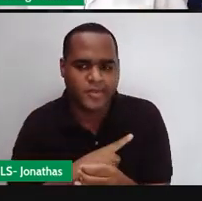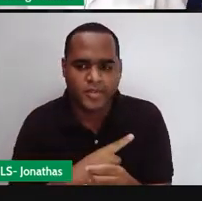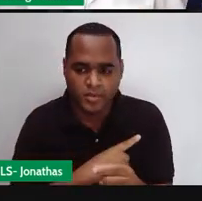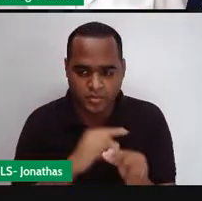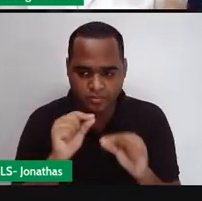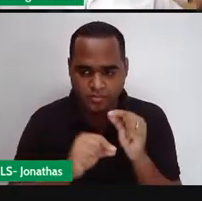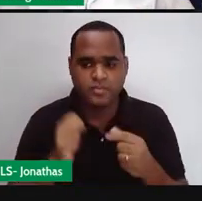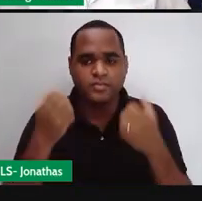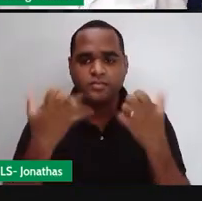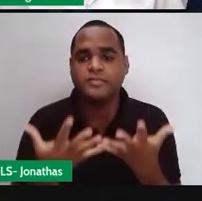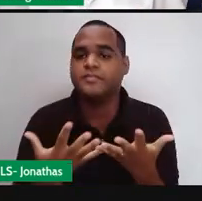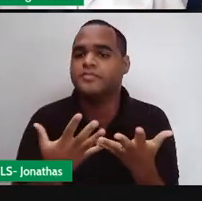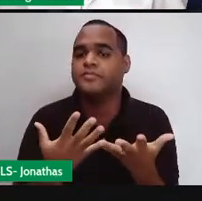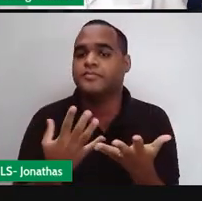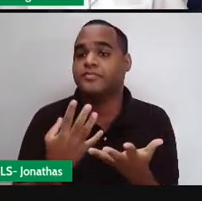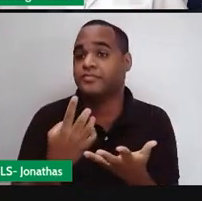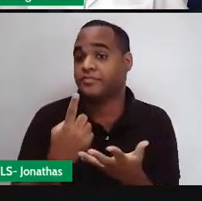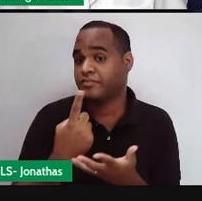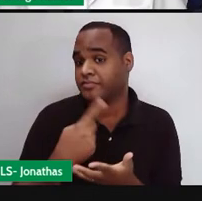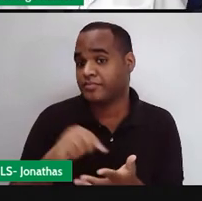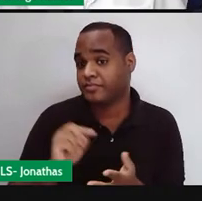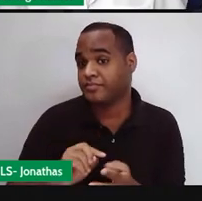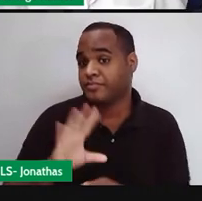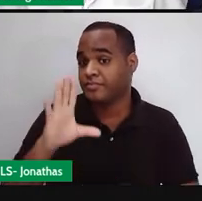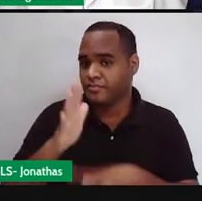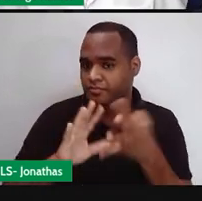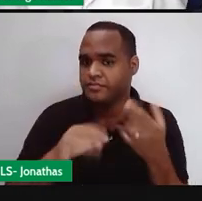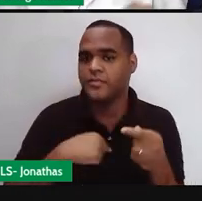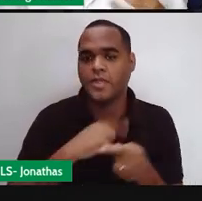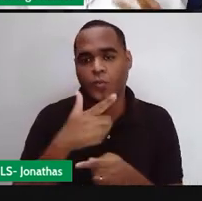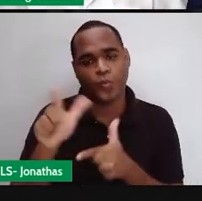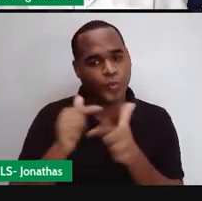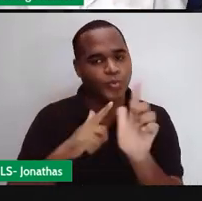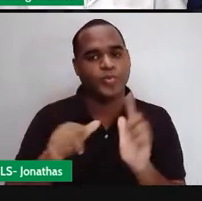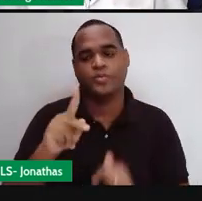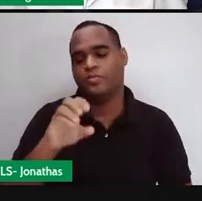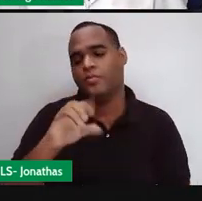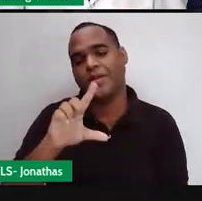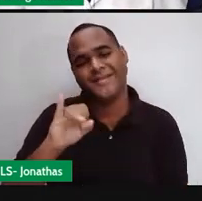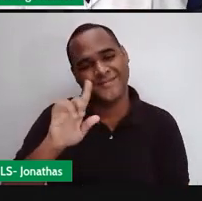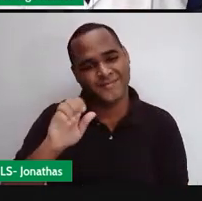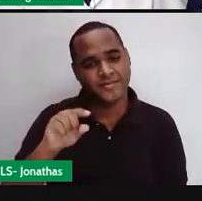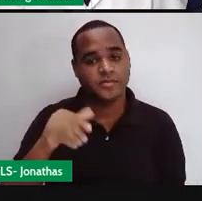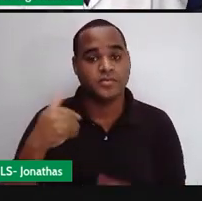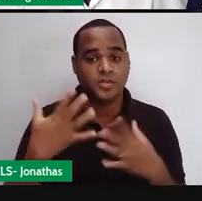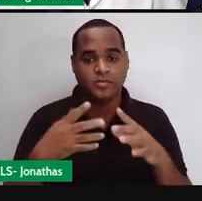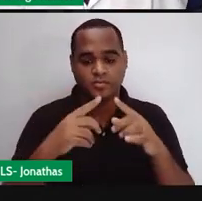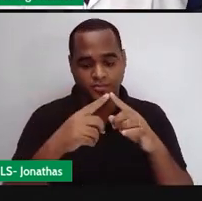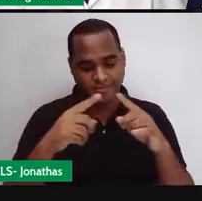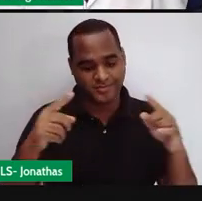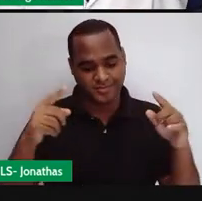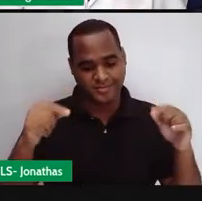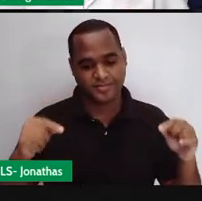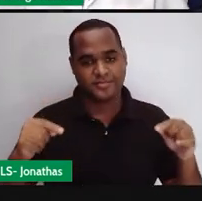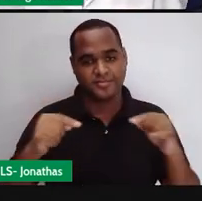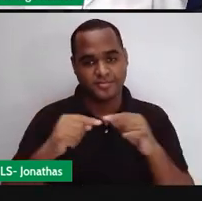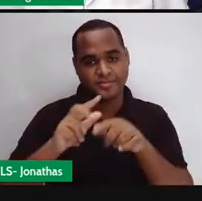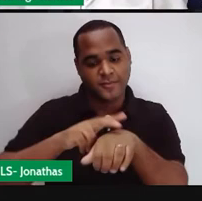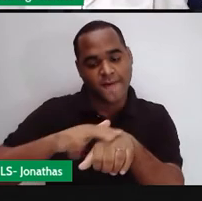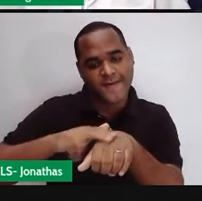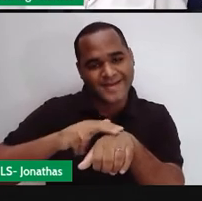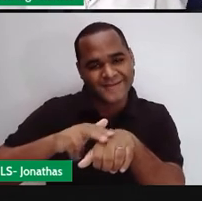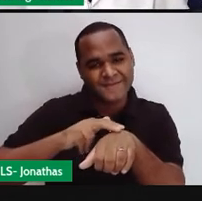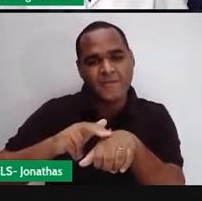a gente vai ver que isso acontece nos outros polígonos. Por exemplo, o retângulo. Lá em verde. Quantos